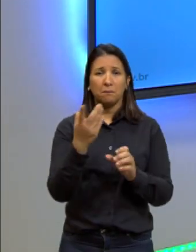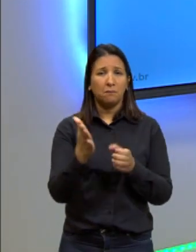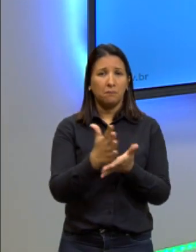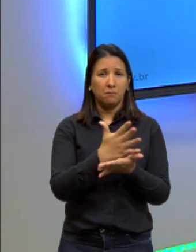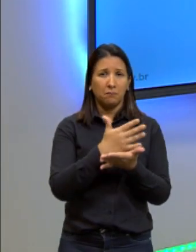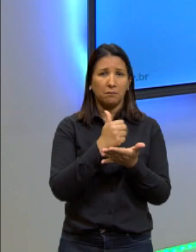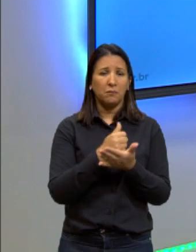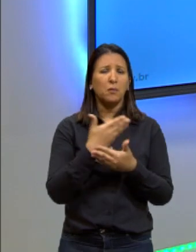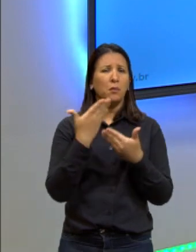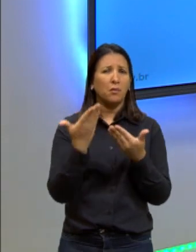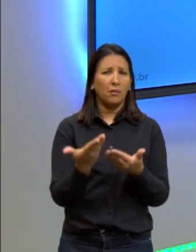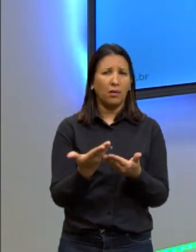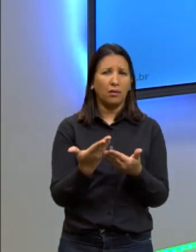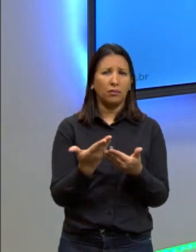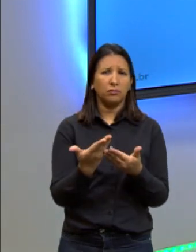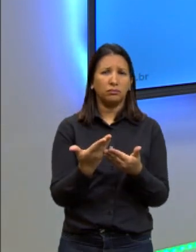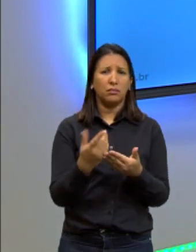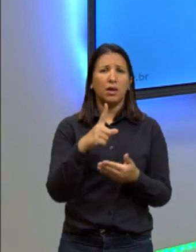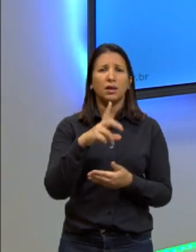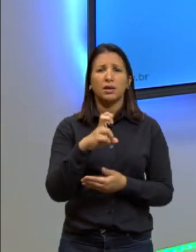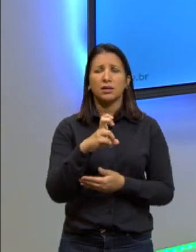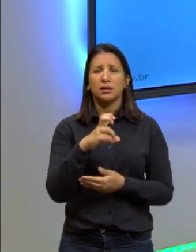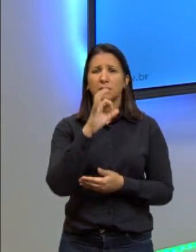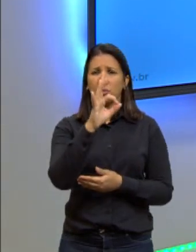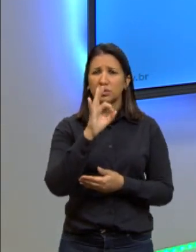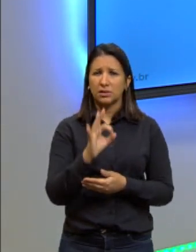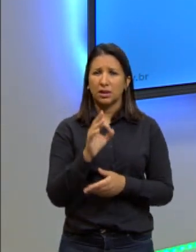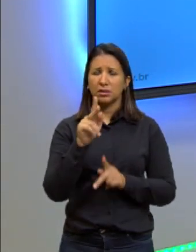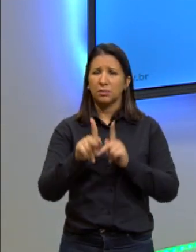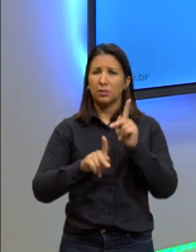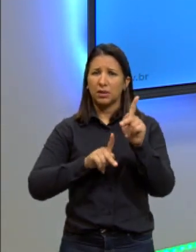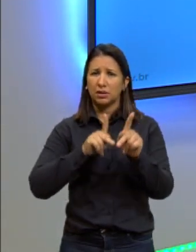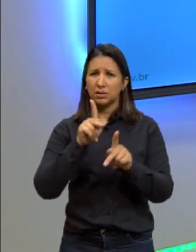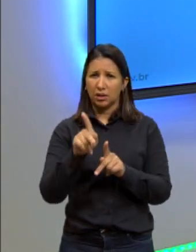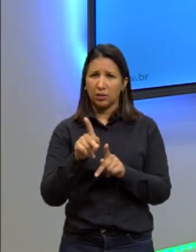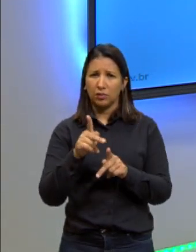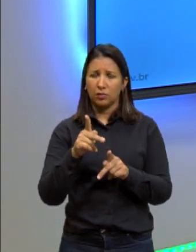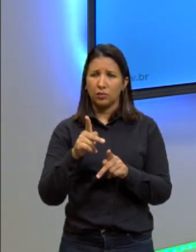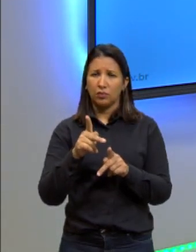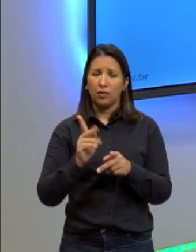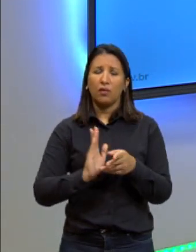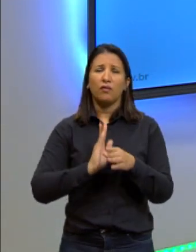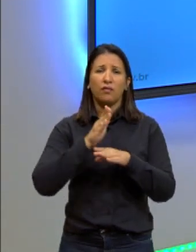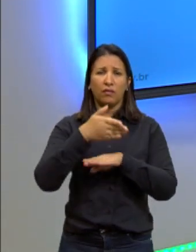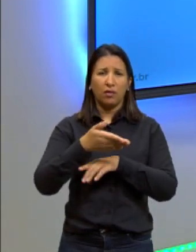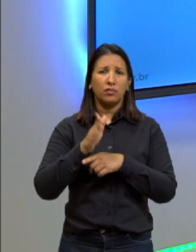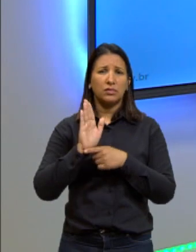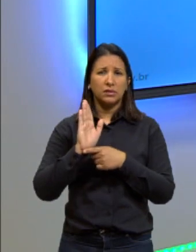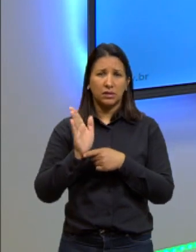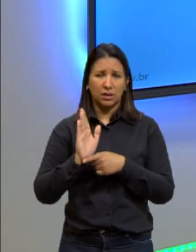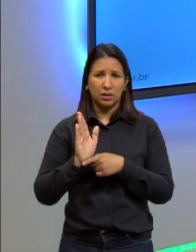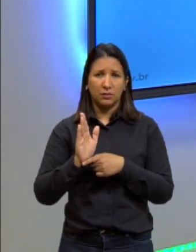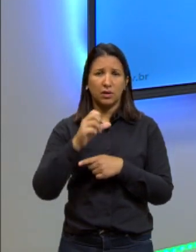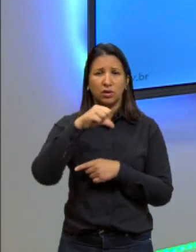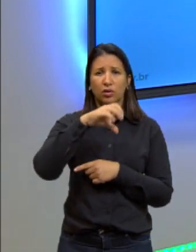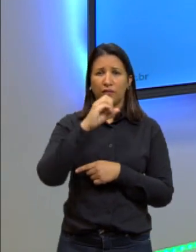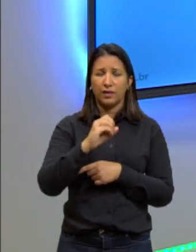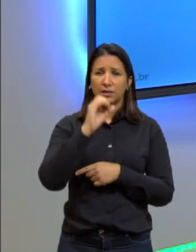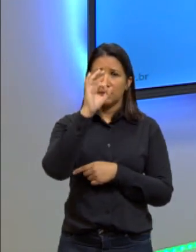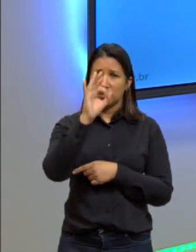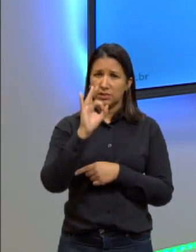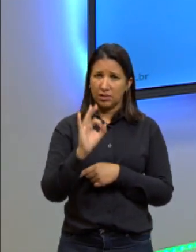Qual é o dado? Que 15% da população frequenta o cinema e 90